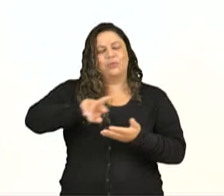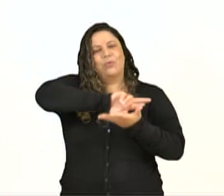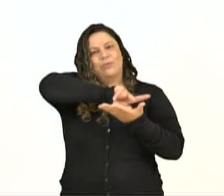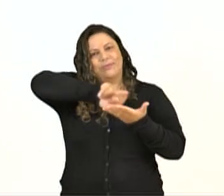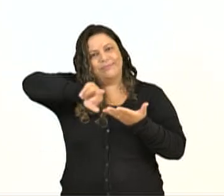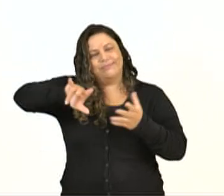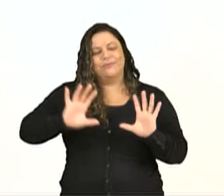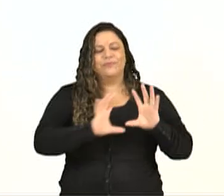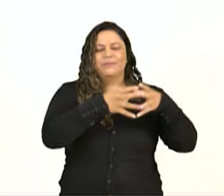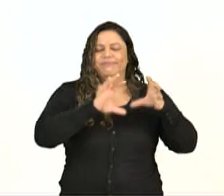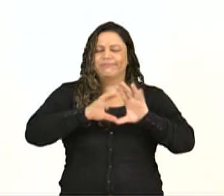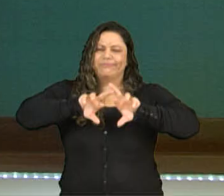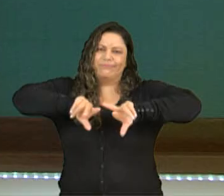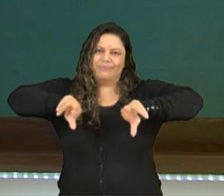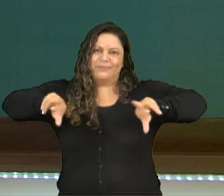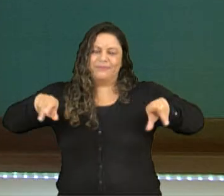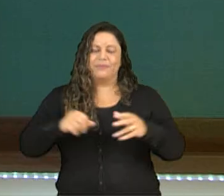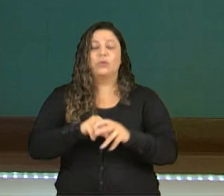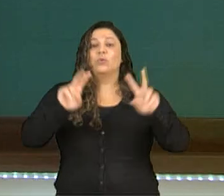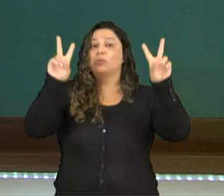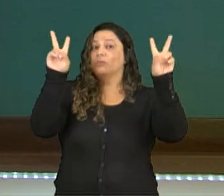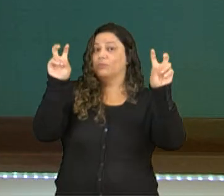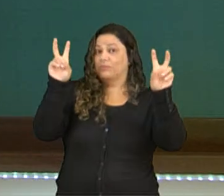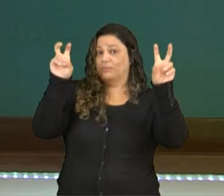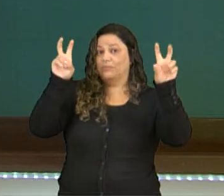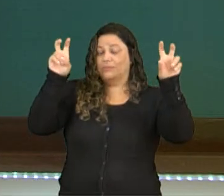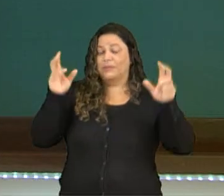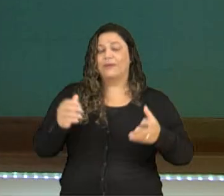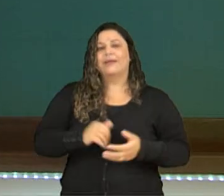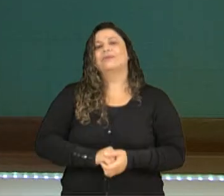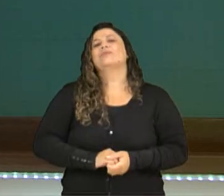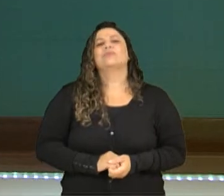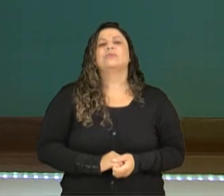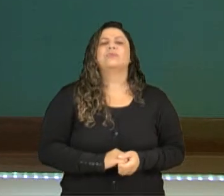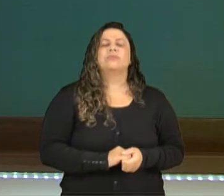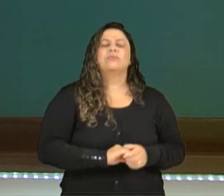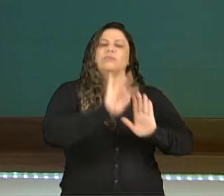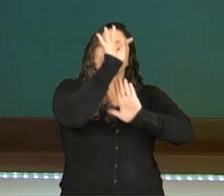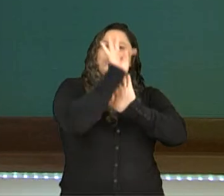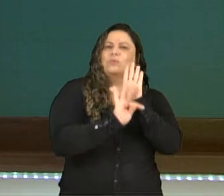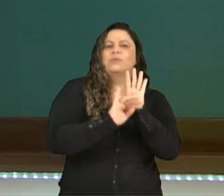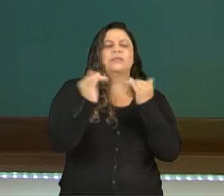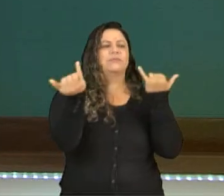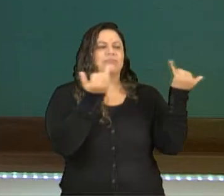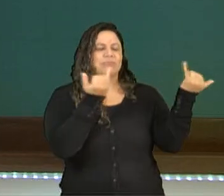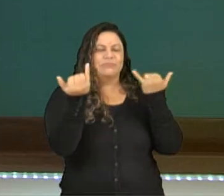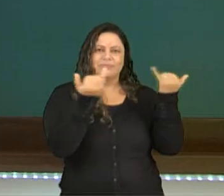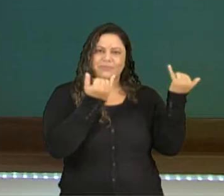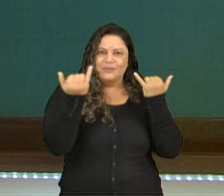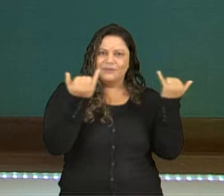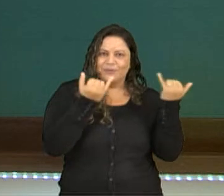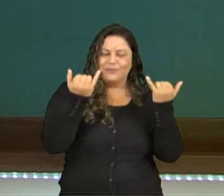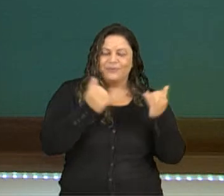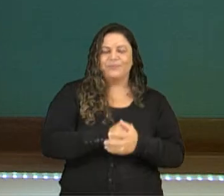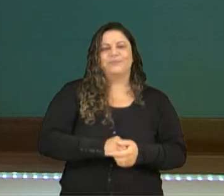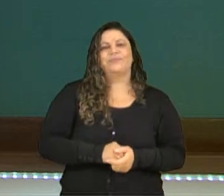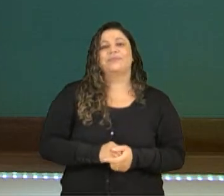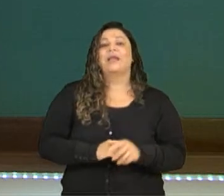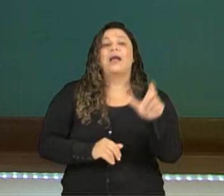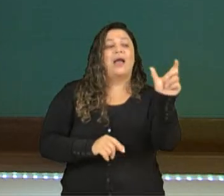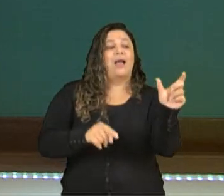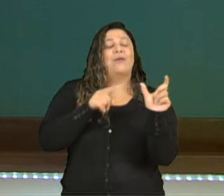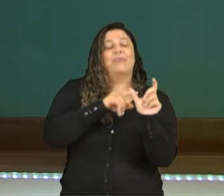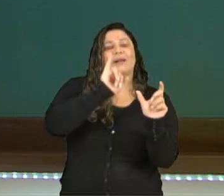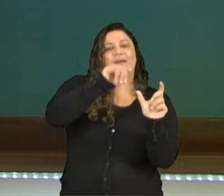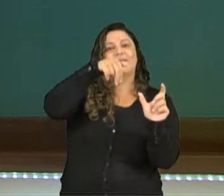sobre um assunto ou tema. Então o texto informativo, a palavrinha já está dizendo informar o